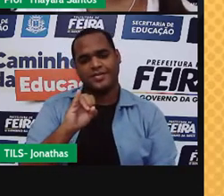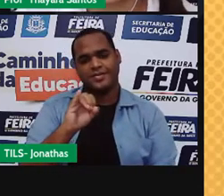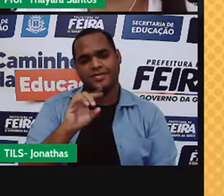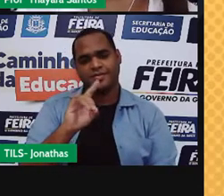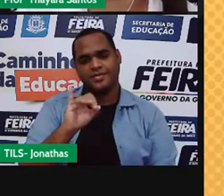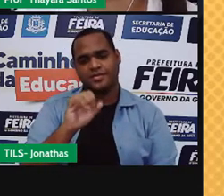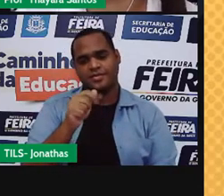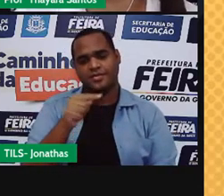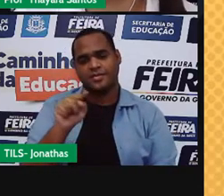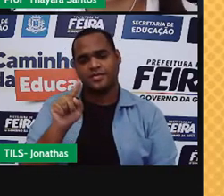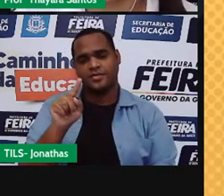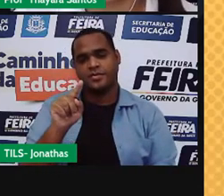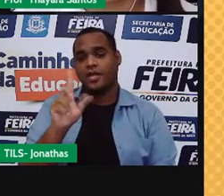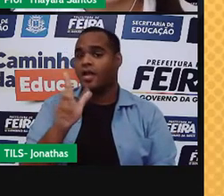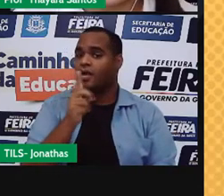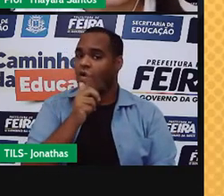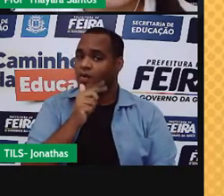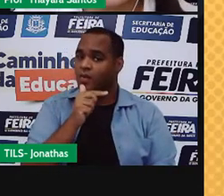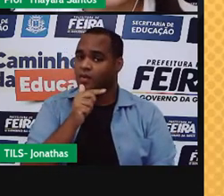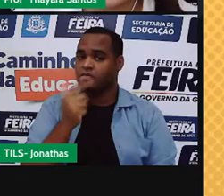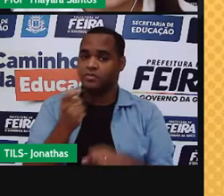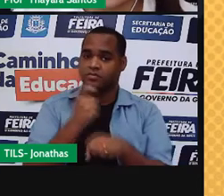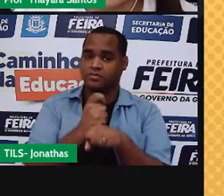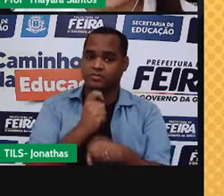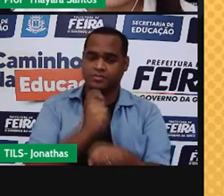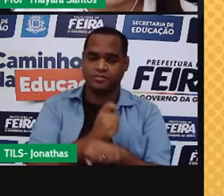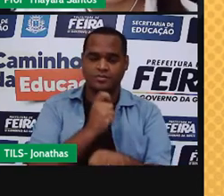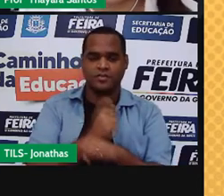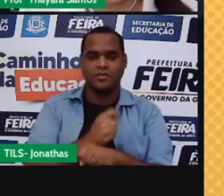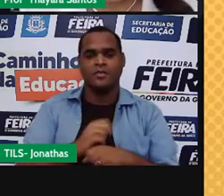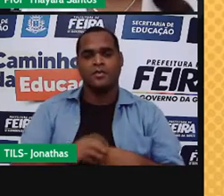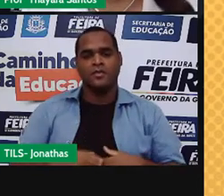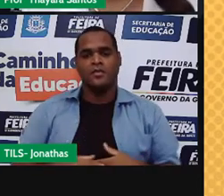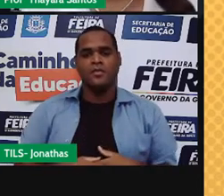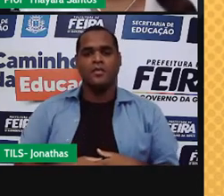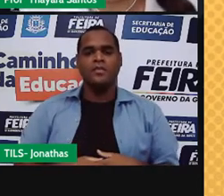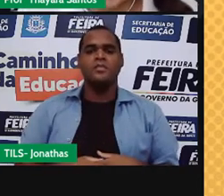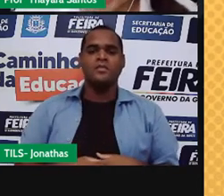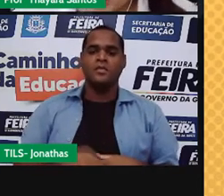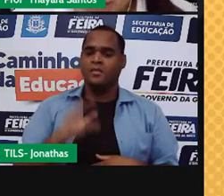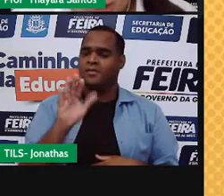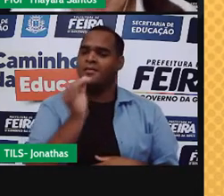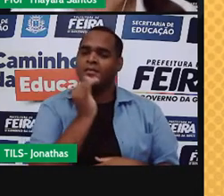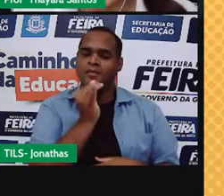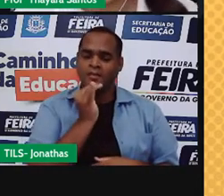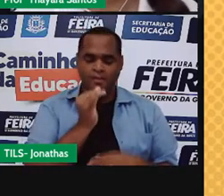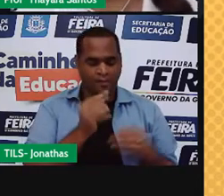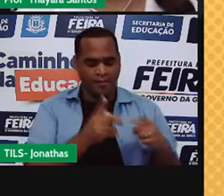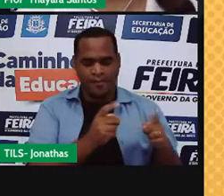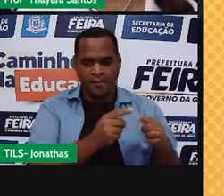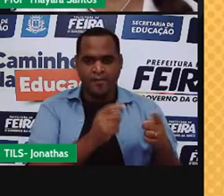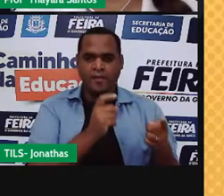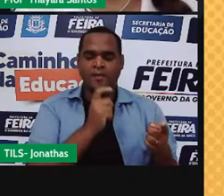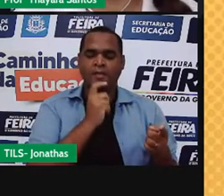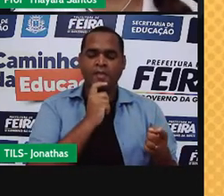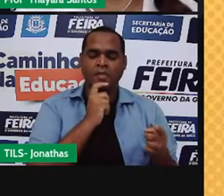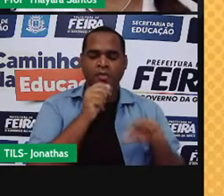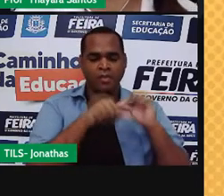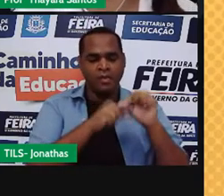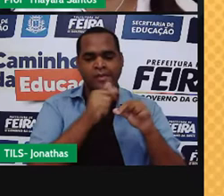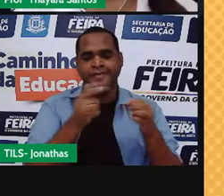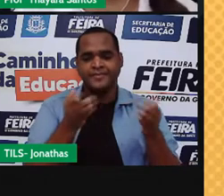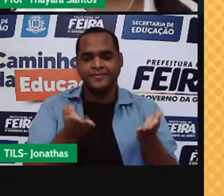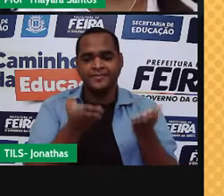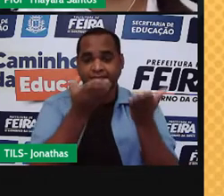É quando passa do estado líquido para o estado sólido. É o caso, pegar essa cuba aí de gelo, mexer ela de água, colocar no